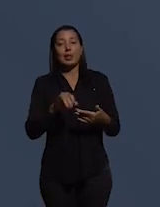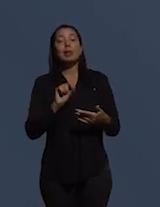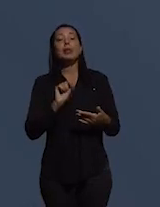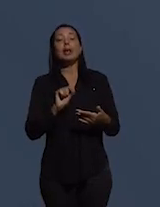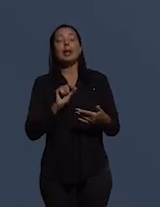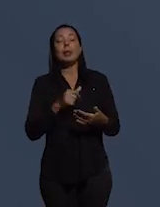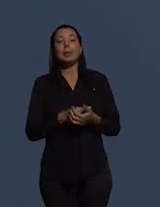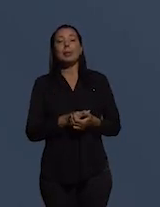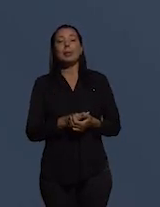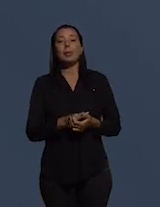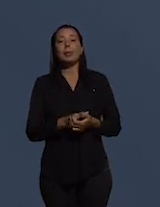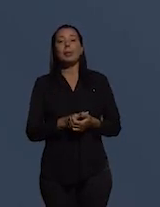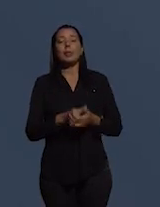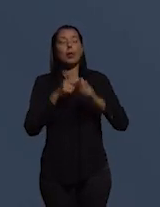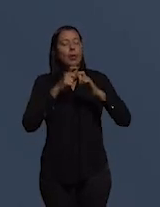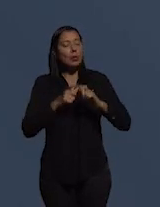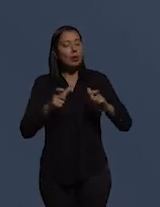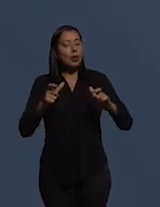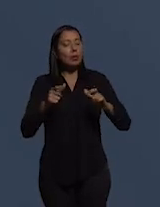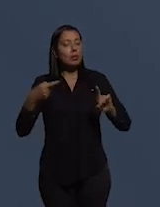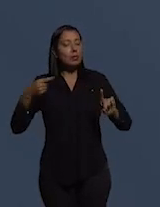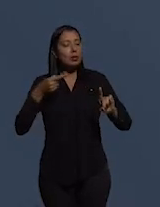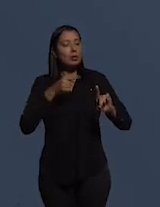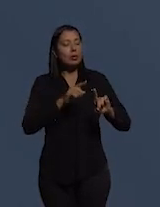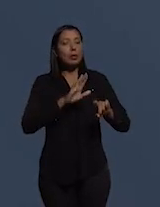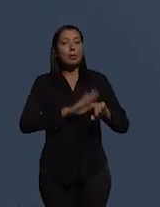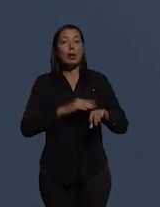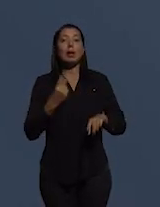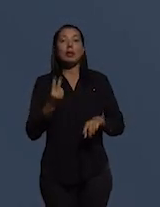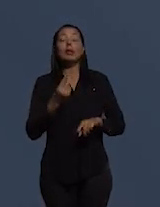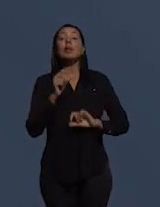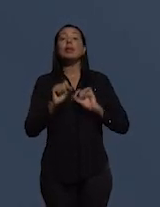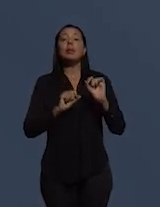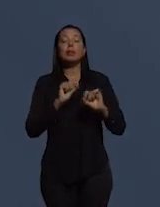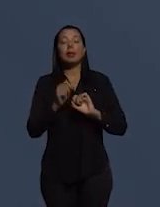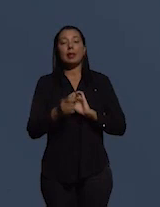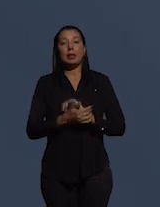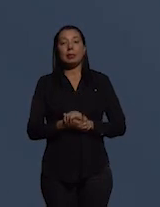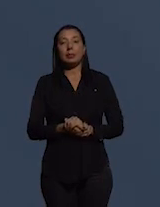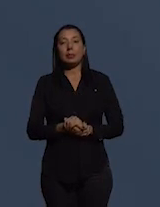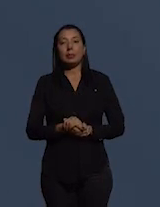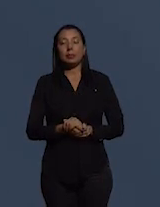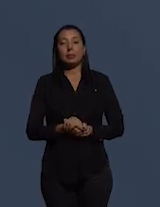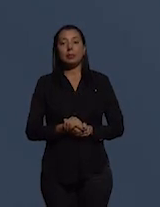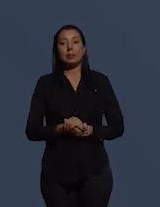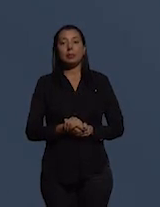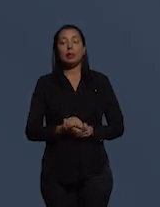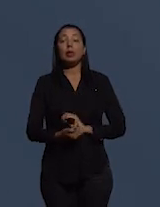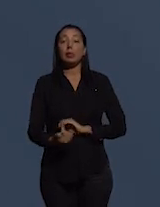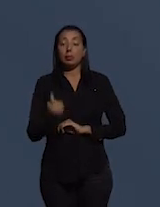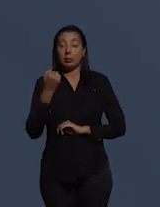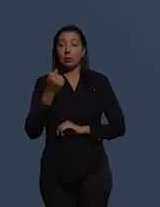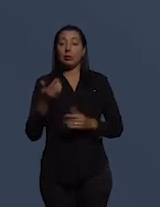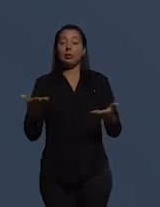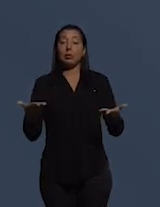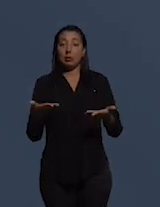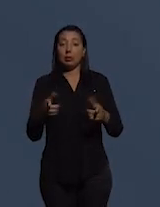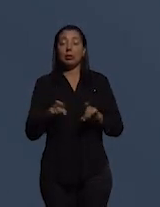enorme desafio e, mais uma vez, o passado recente